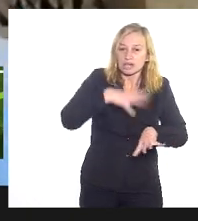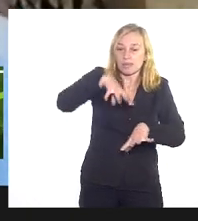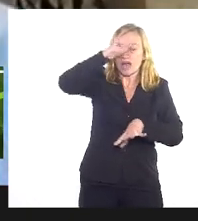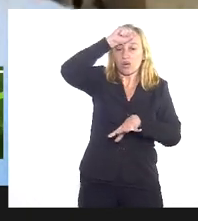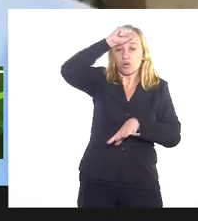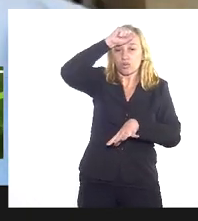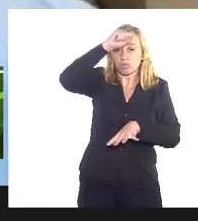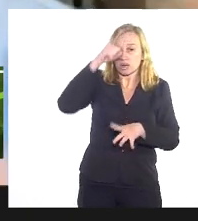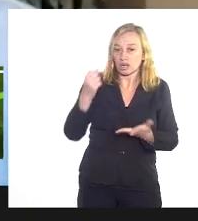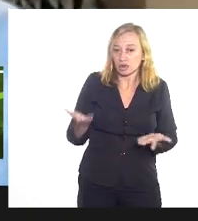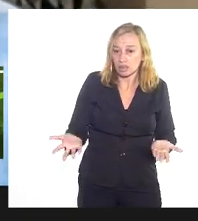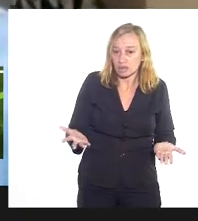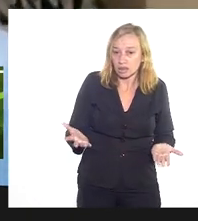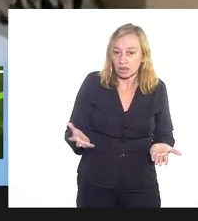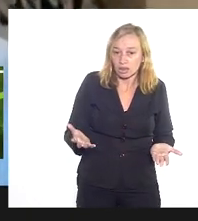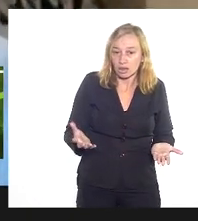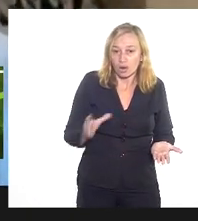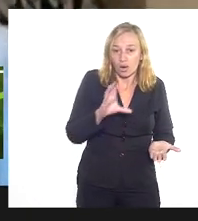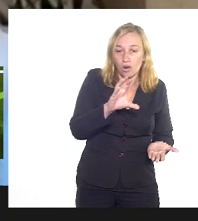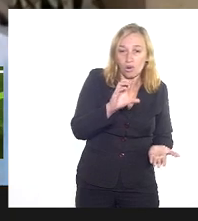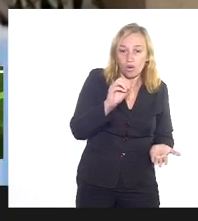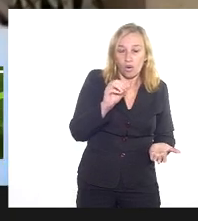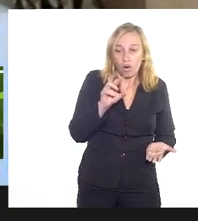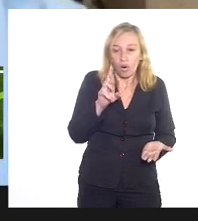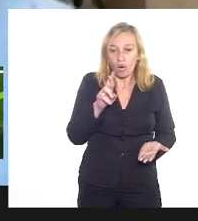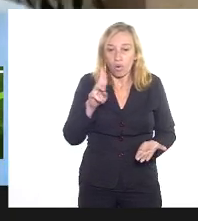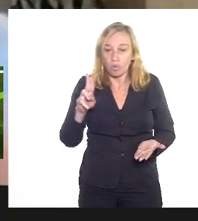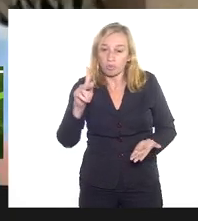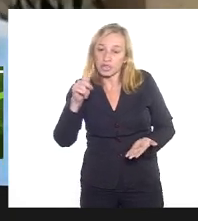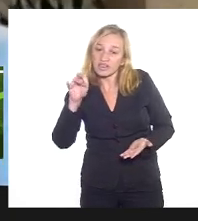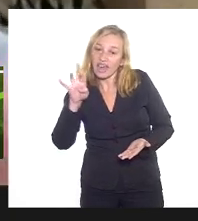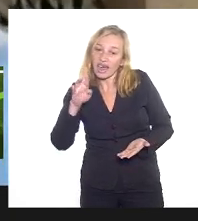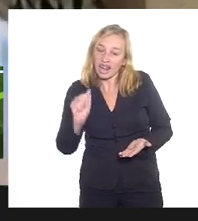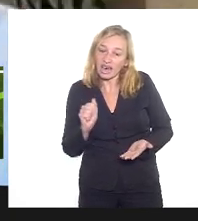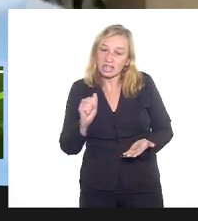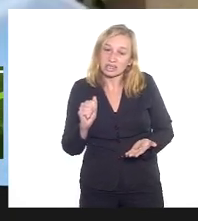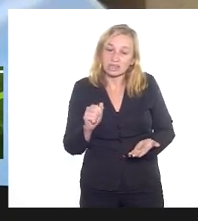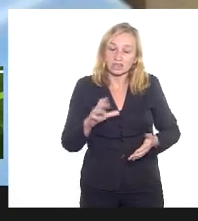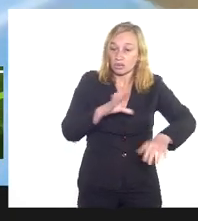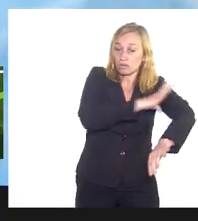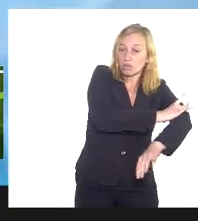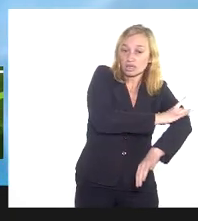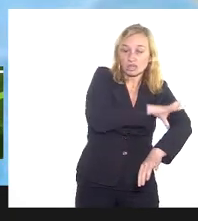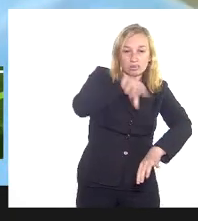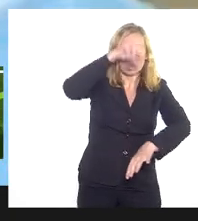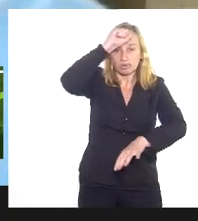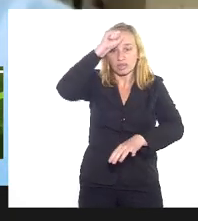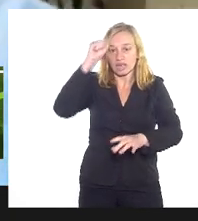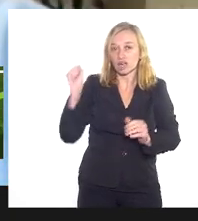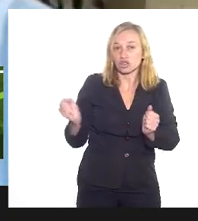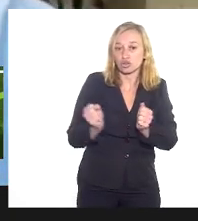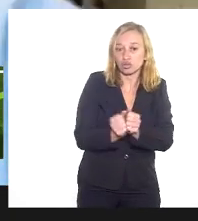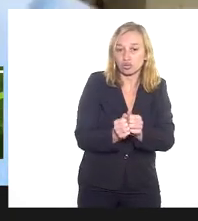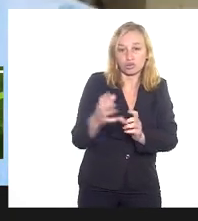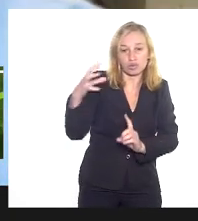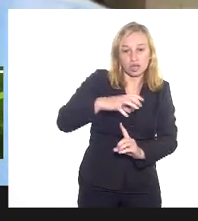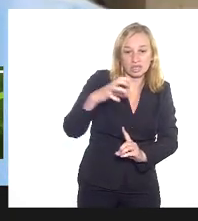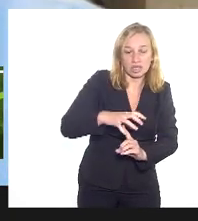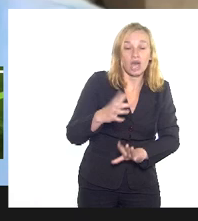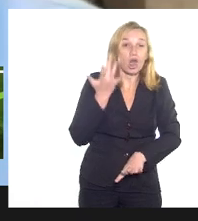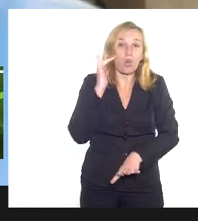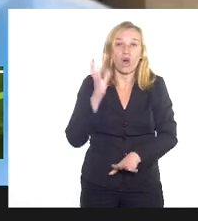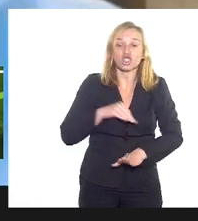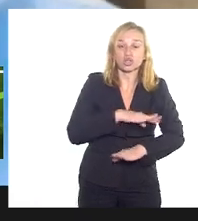Nada mais é do que uma corruptela de um bando e candomblé para você influenciar. Então, acho que tanto o